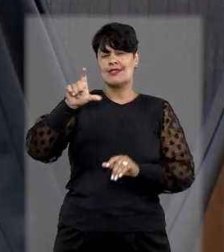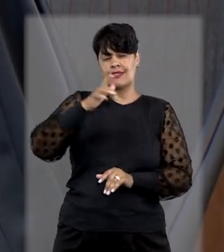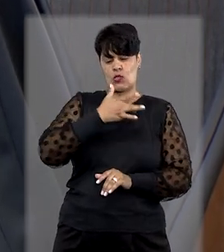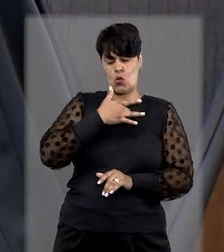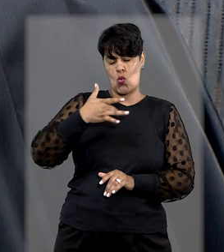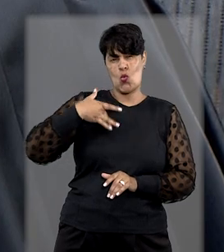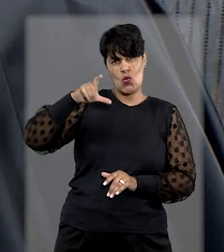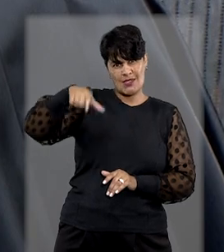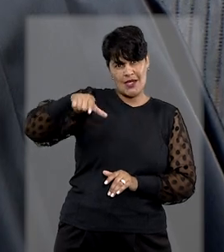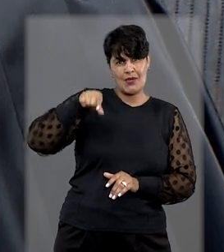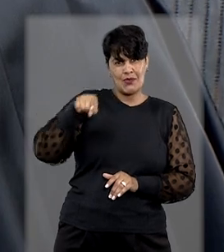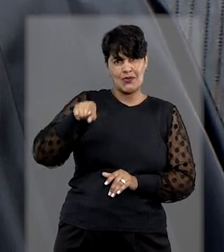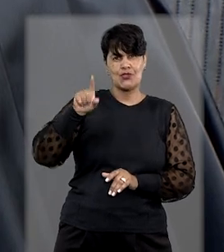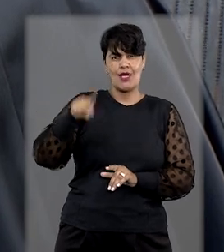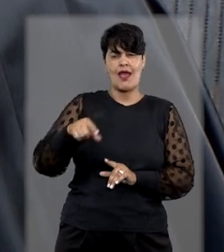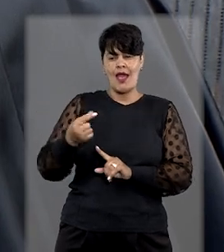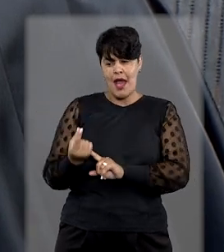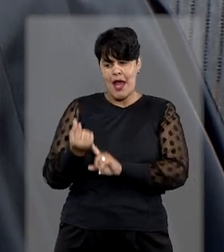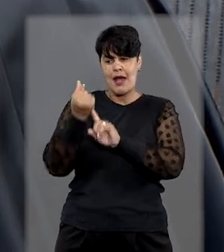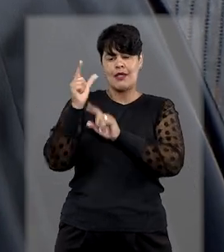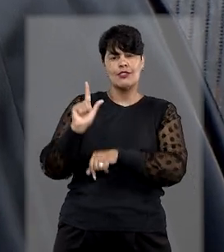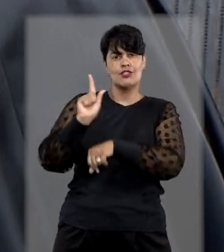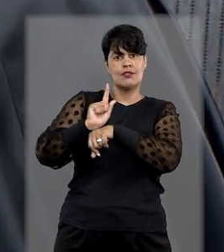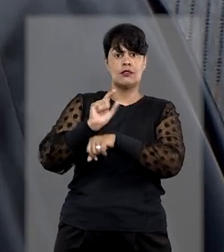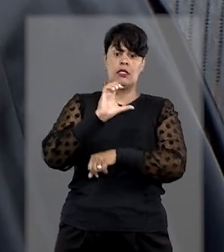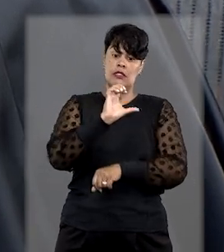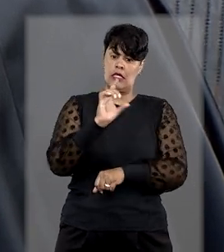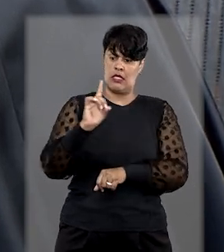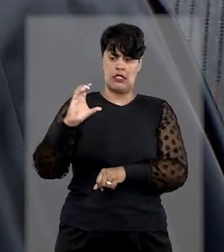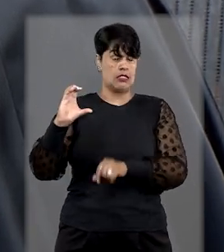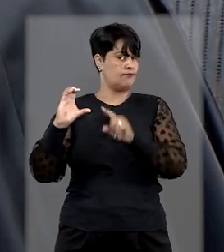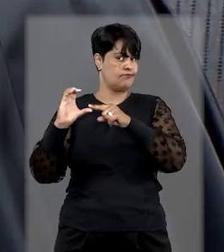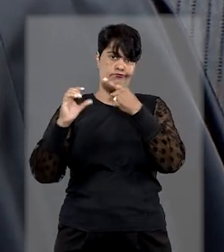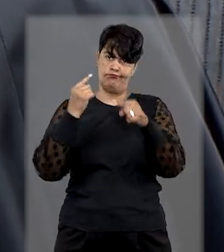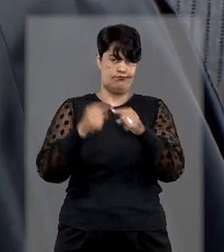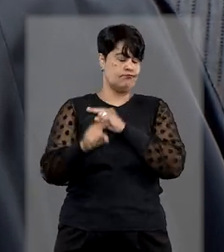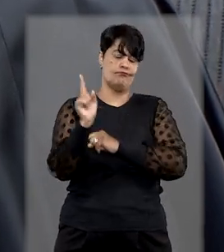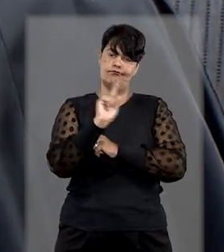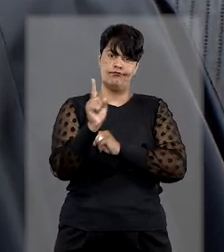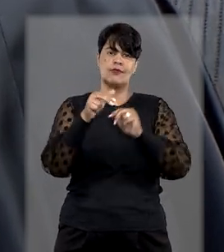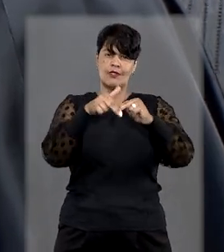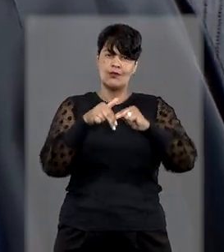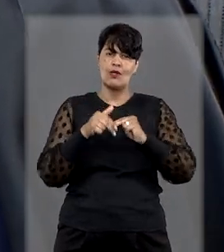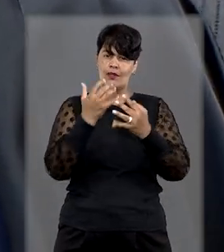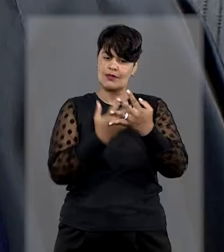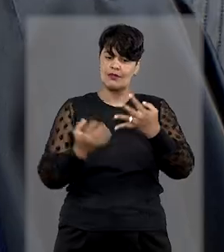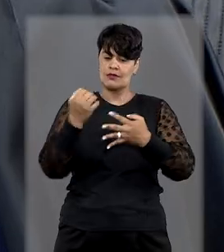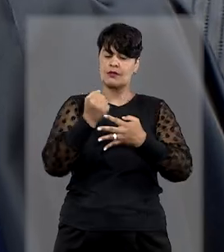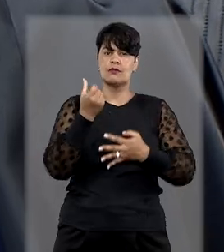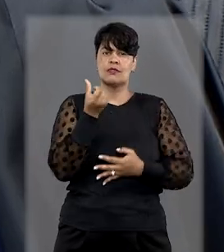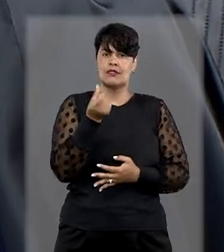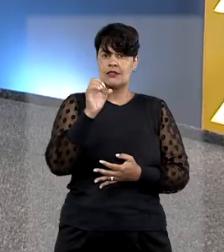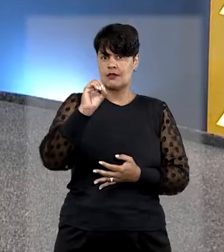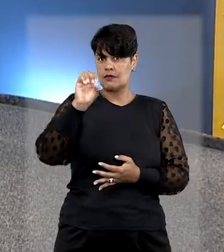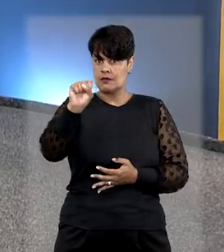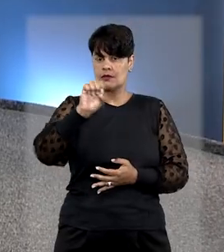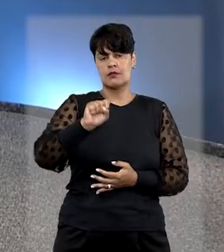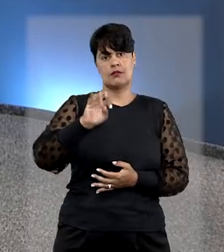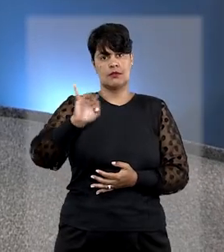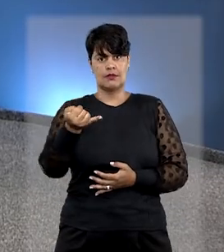de autogestão, aos quais não se aplica o CDC, de acordo com o enunciado da súmula 608 do STJ.